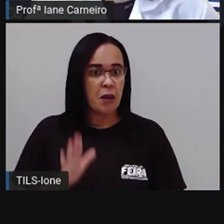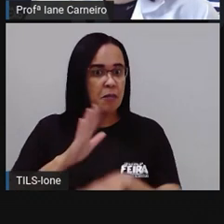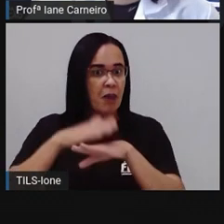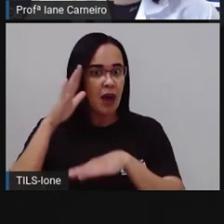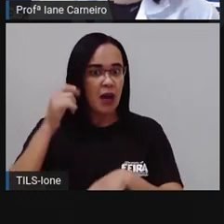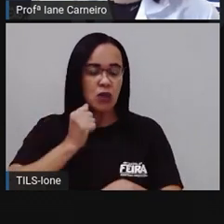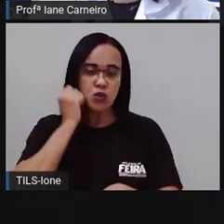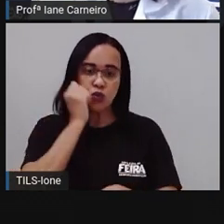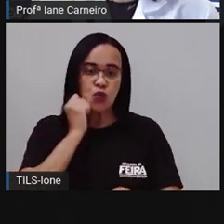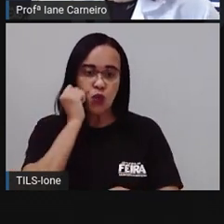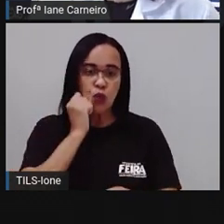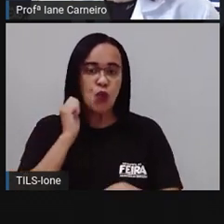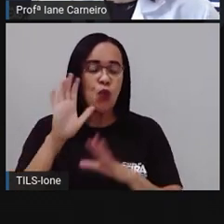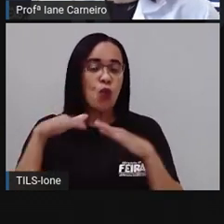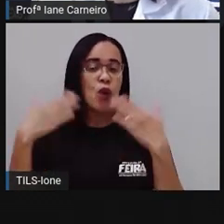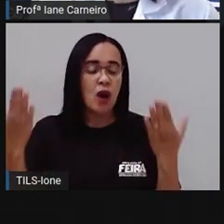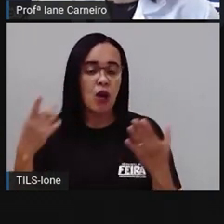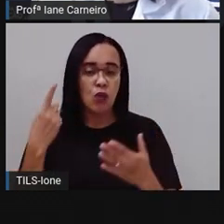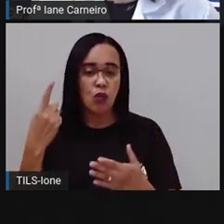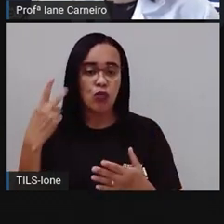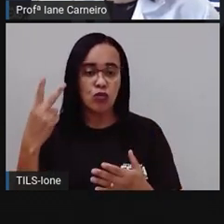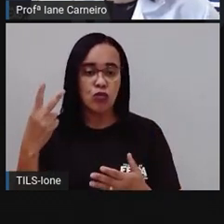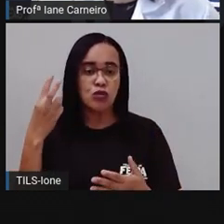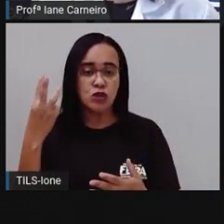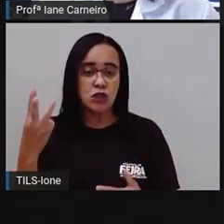suco? Na 1, na 2 ou na 3?